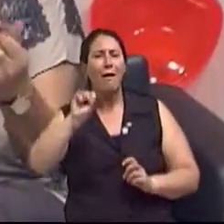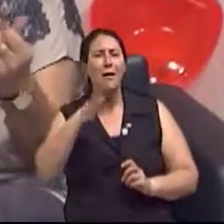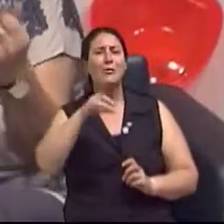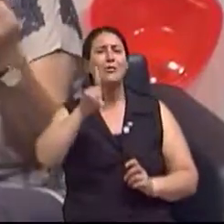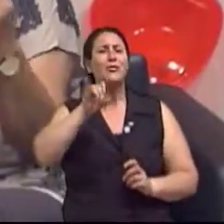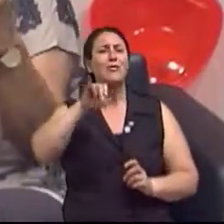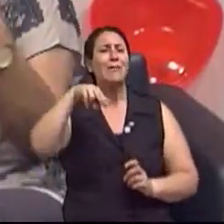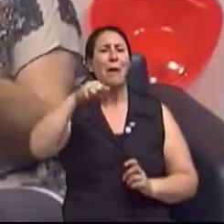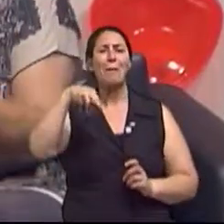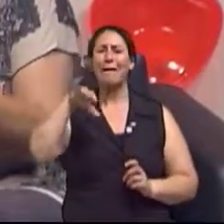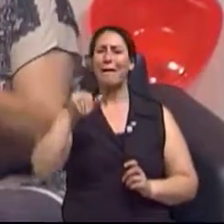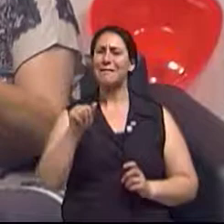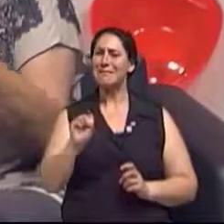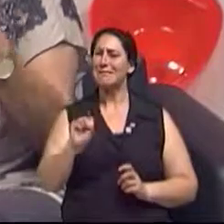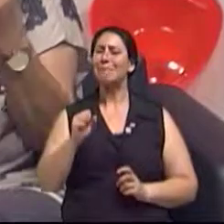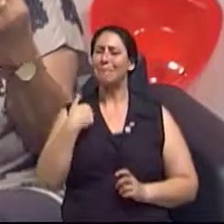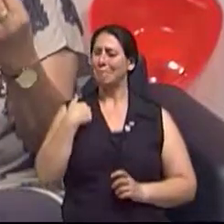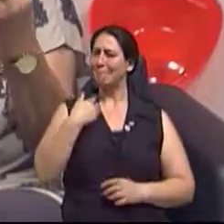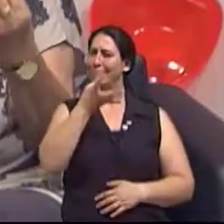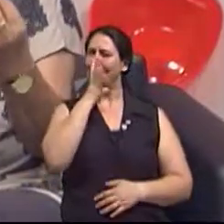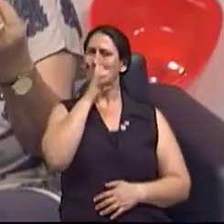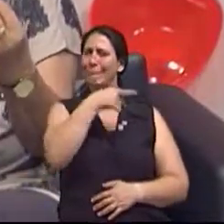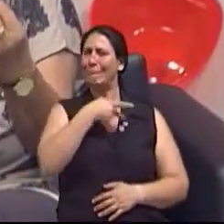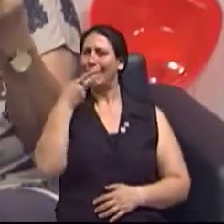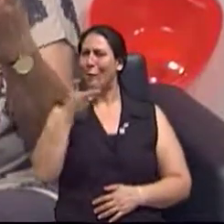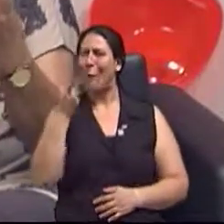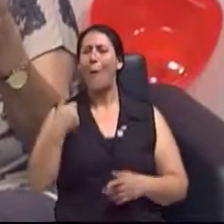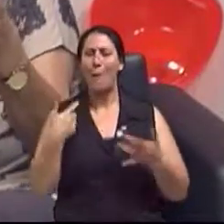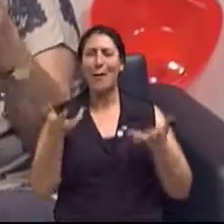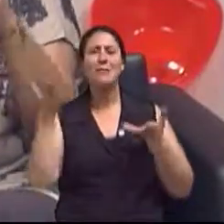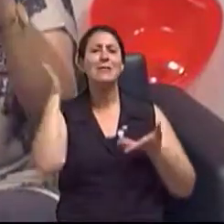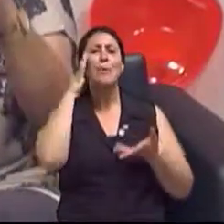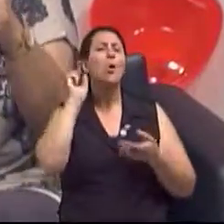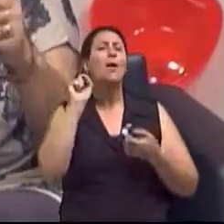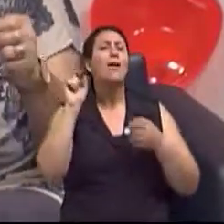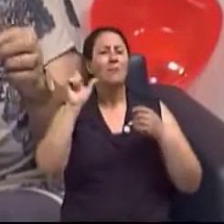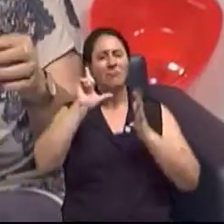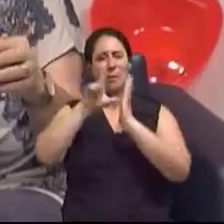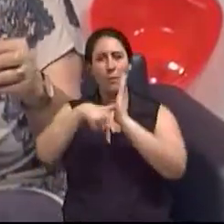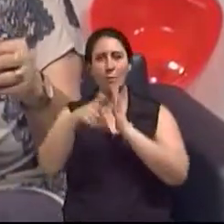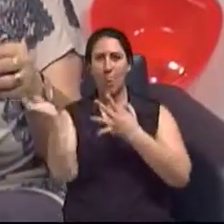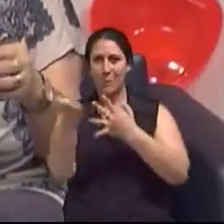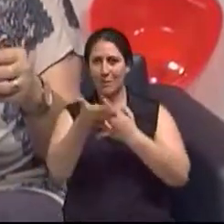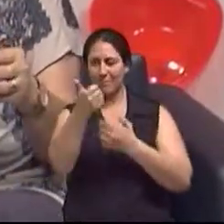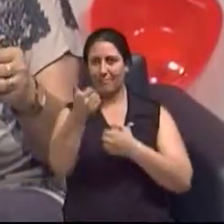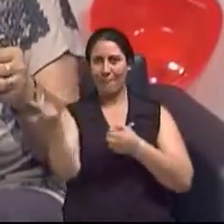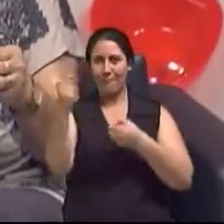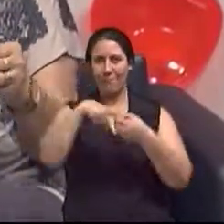humor que a gente possa ter, nós vamos tratar aqui para saber com uma especialista o que é isso logo depois da volta do nosso intervalo. Tchau. Tchau. Tchau.